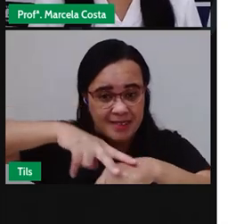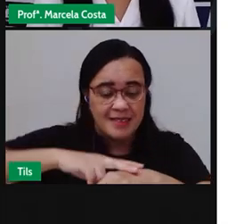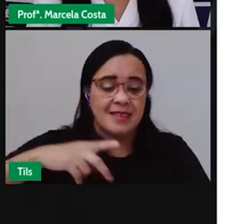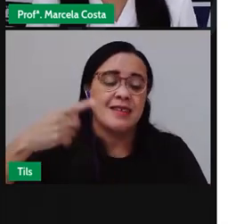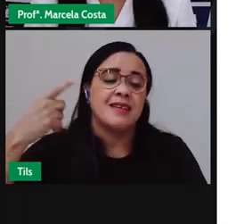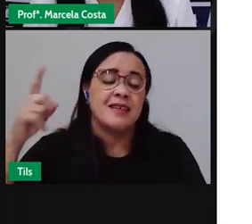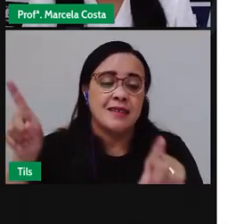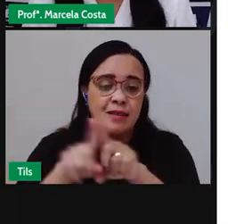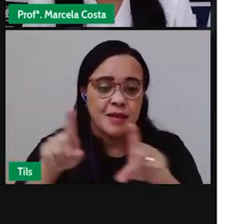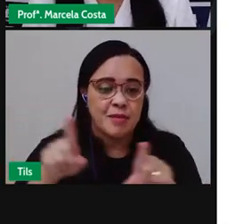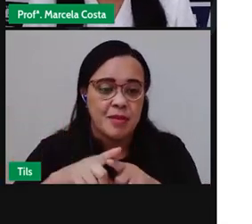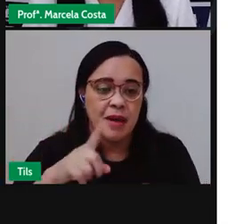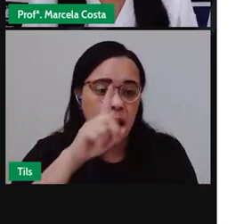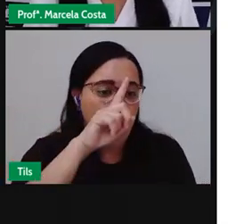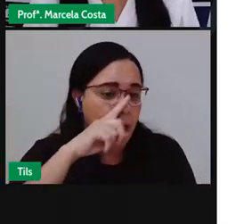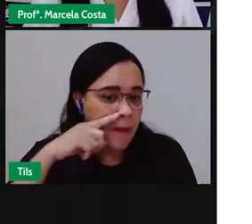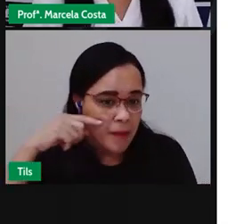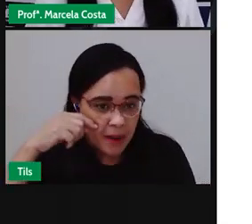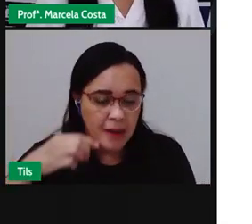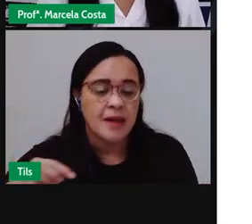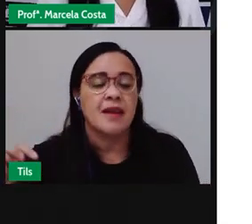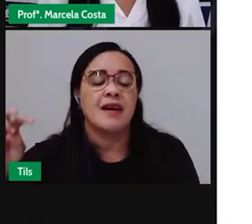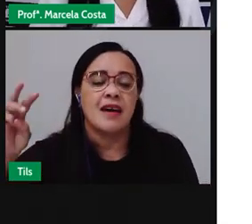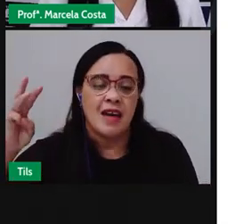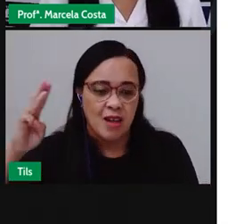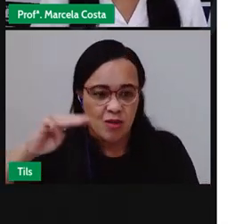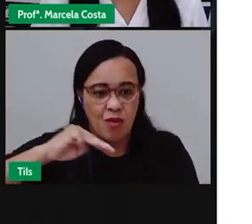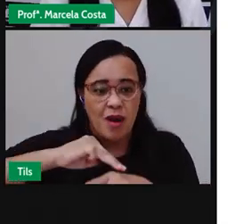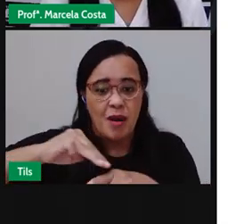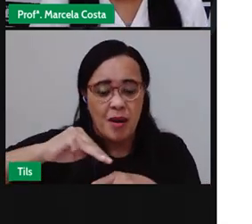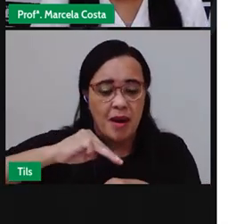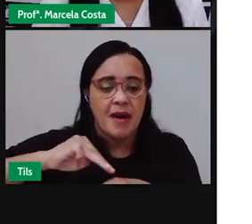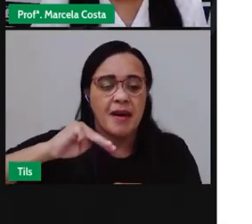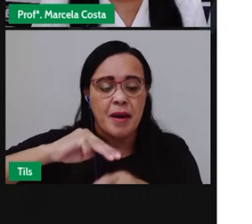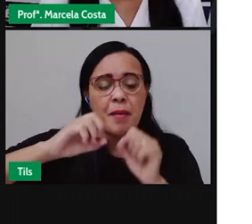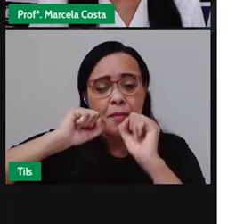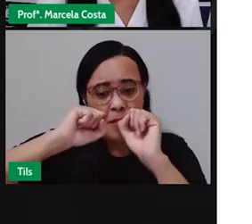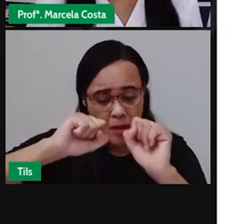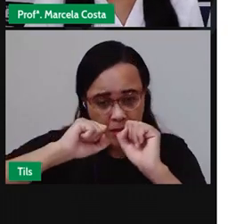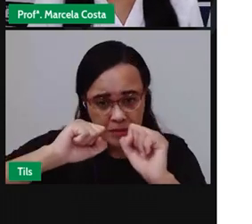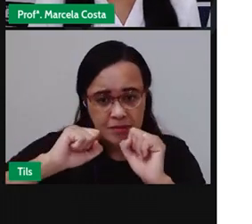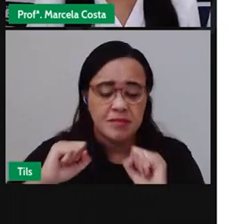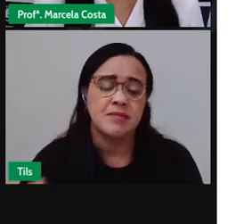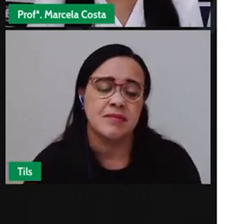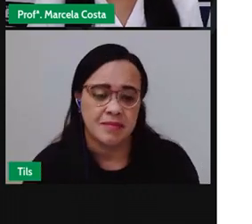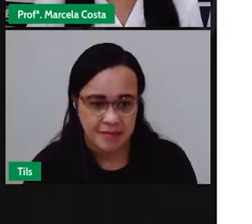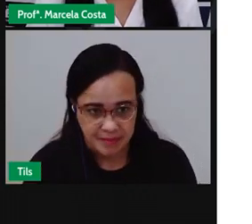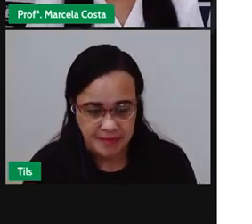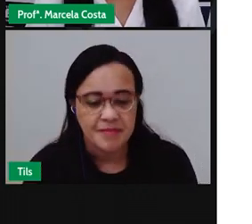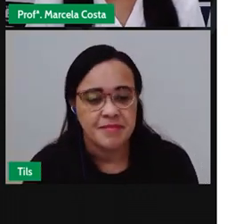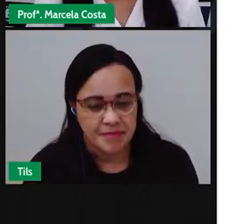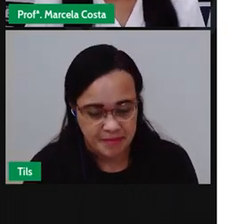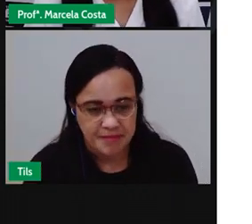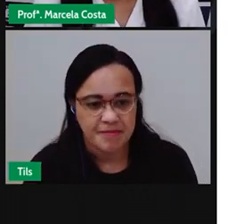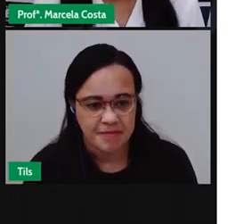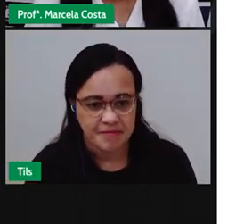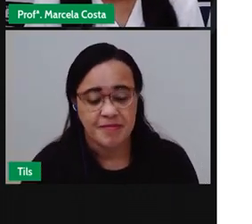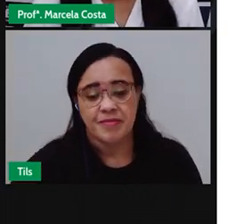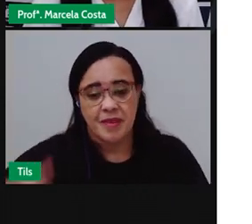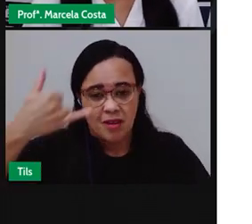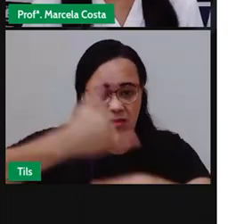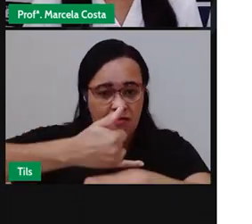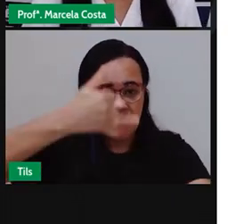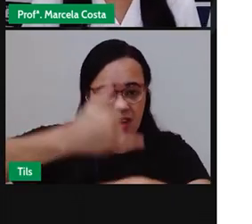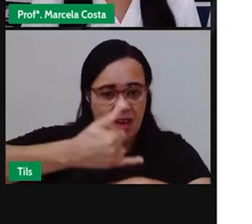outros materiais de metal. Todos eles podem ser reciclados, transformados em outra